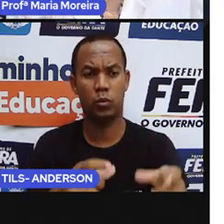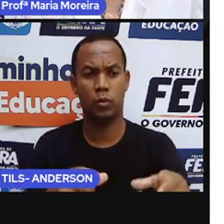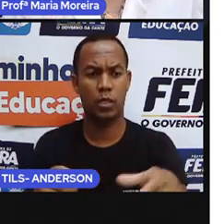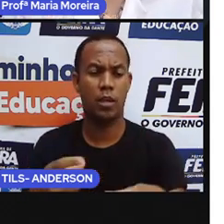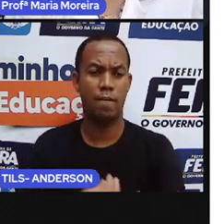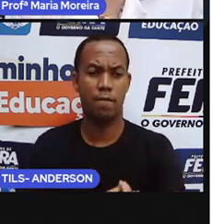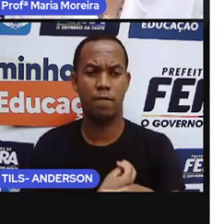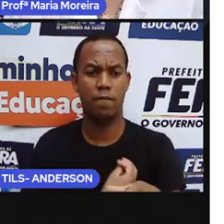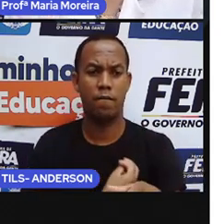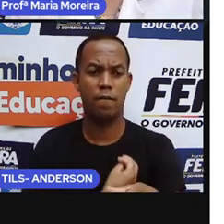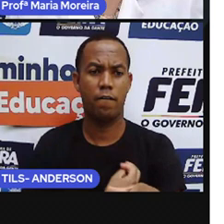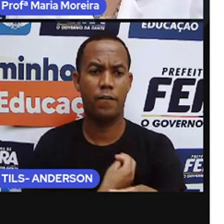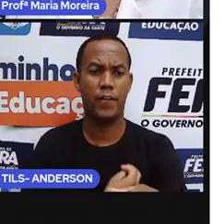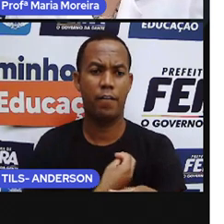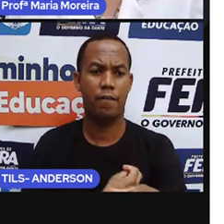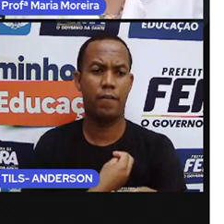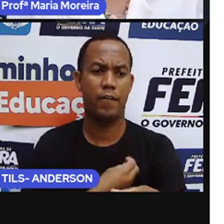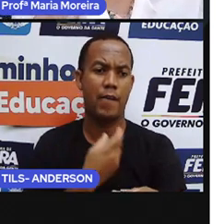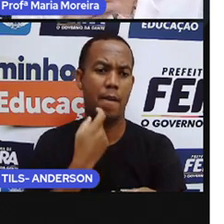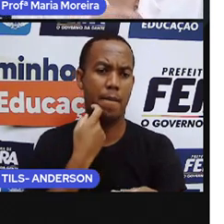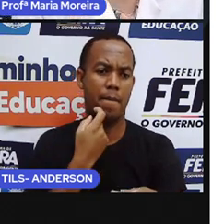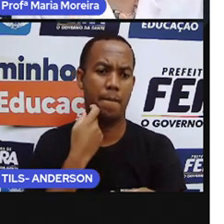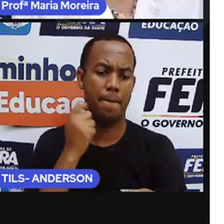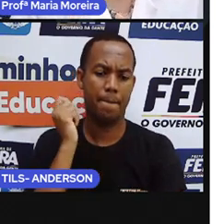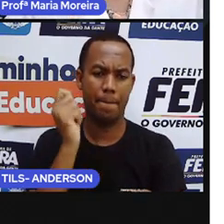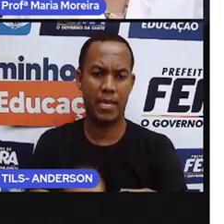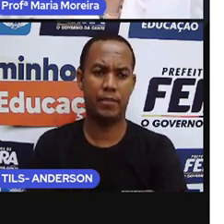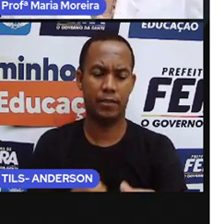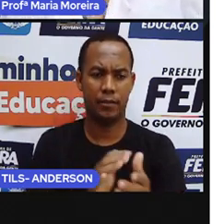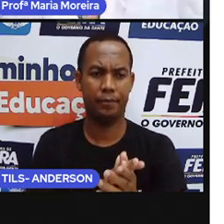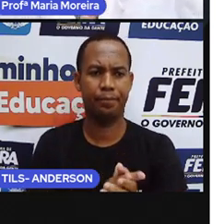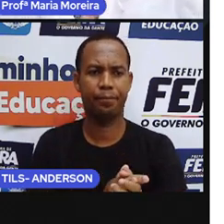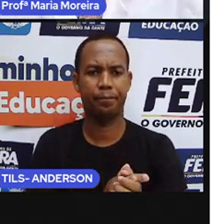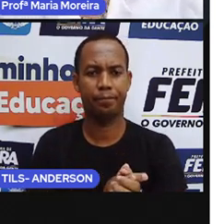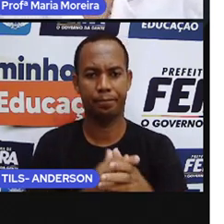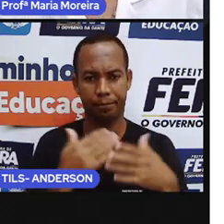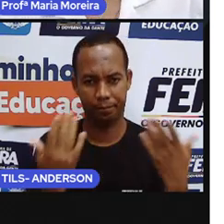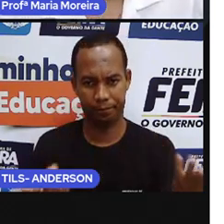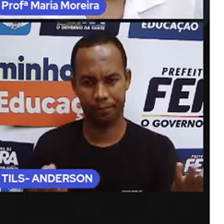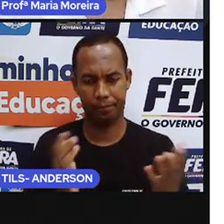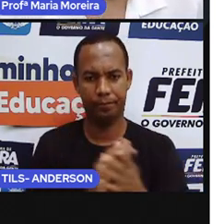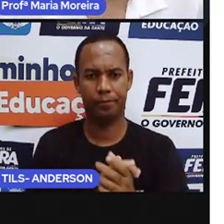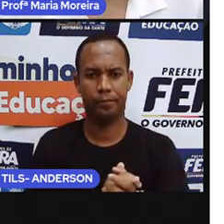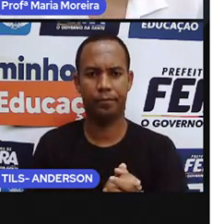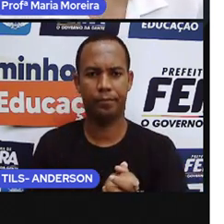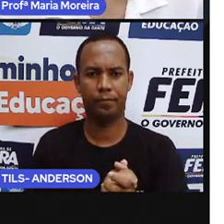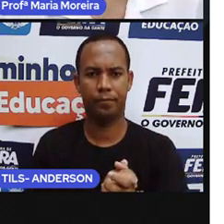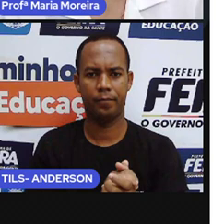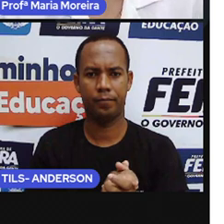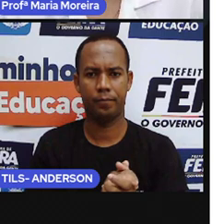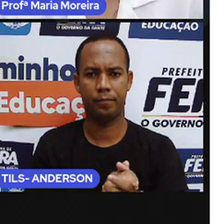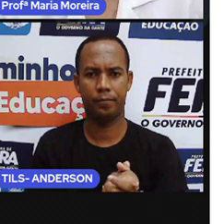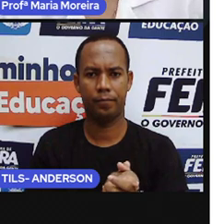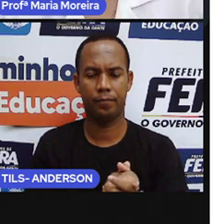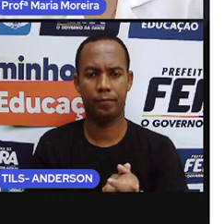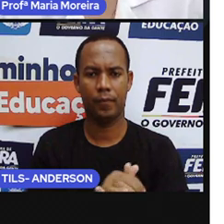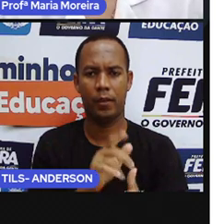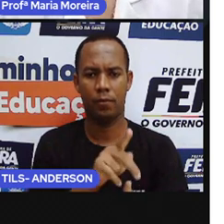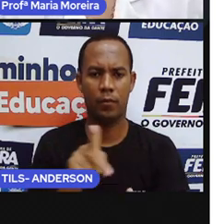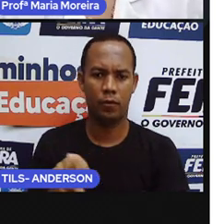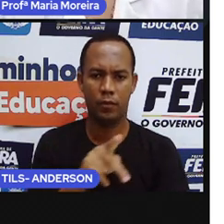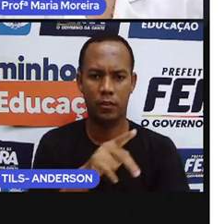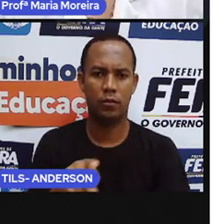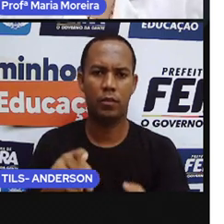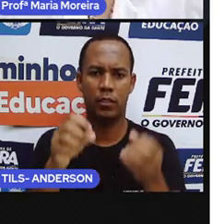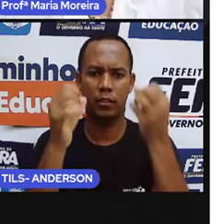vivem queijo da pesca que eles fazem aonde? No rio e em brejos, certo? E a Pó já falou que